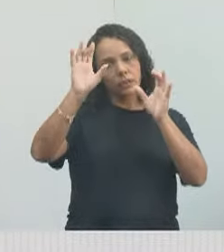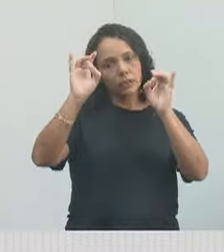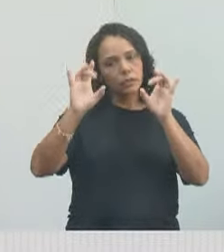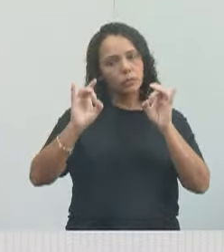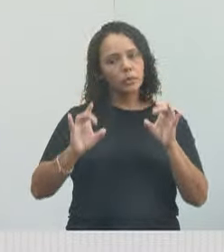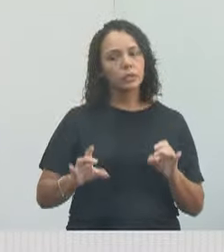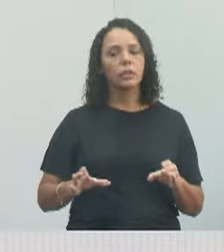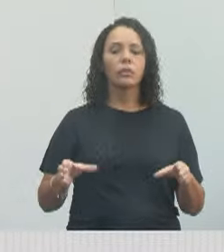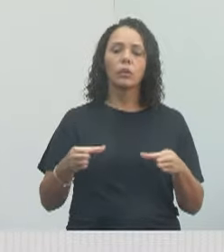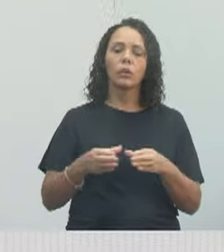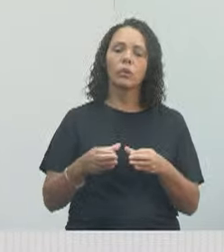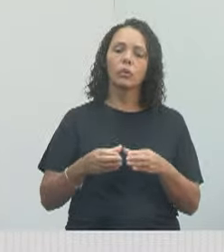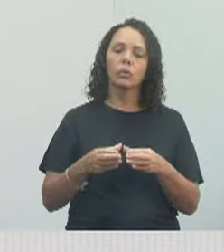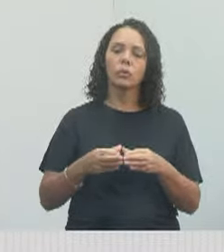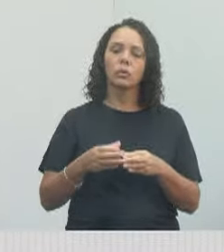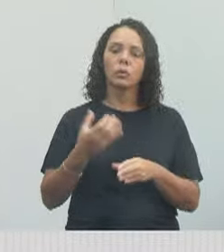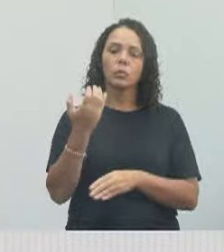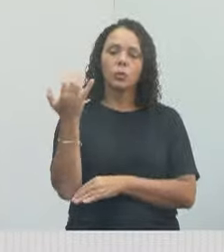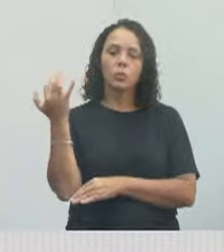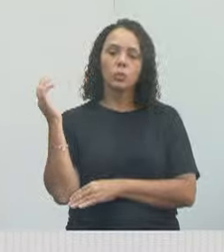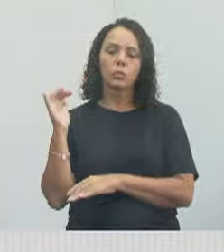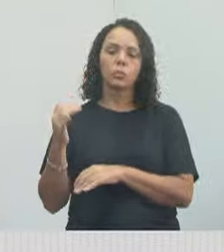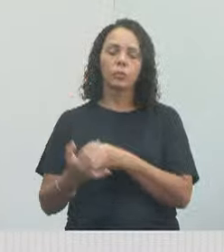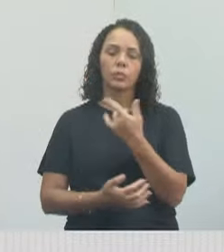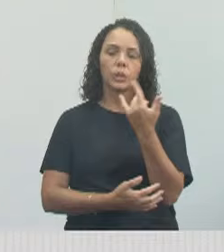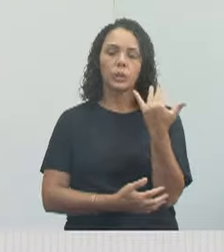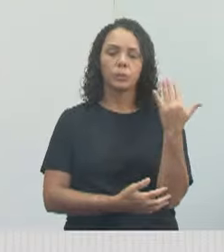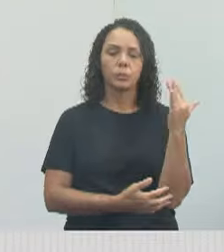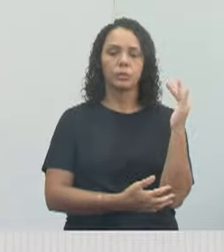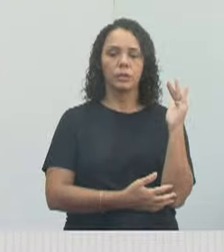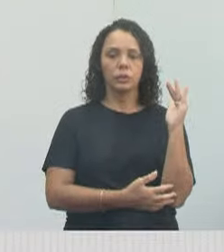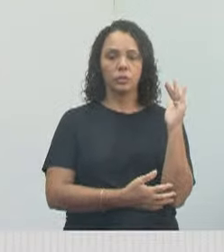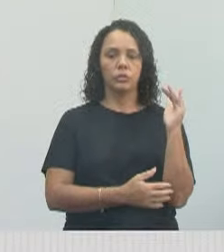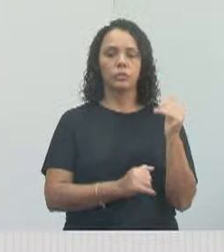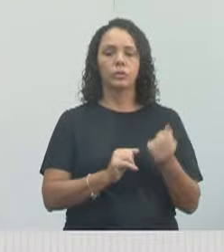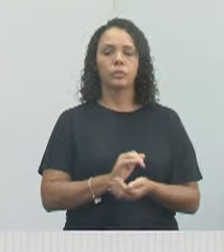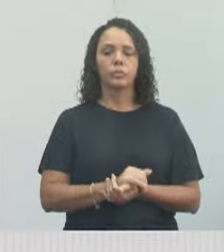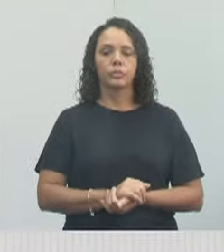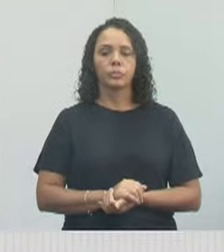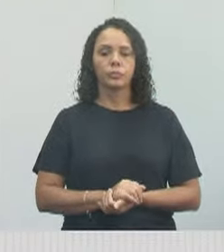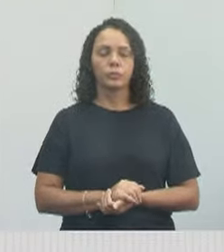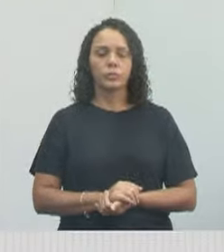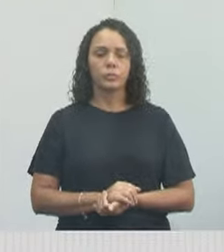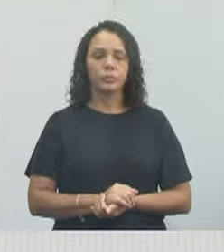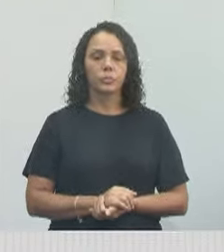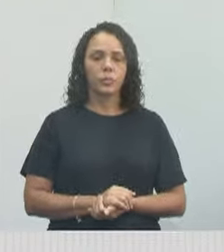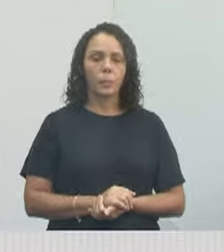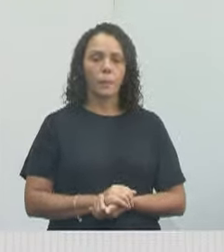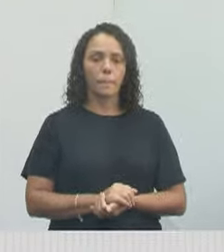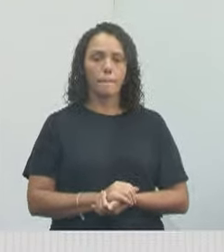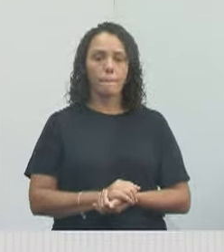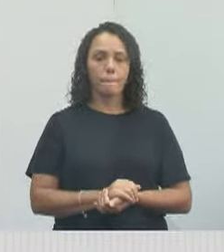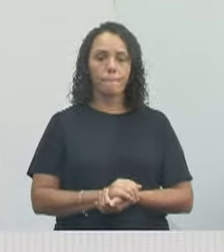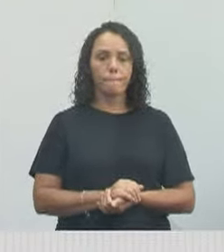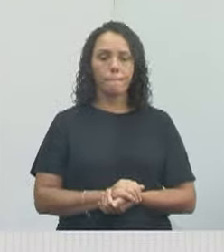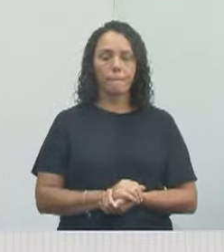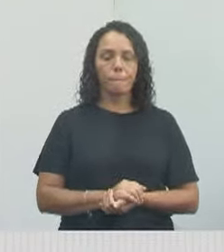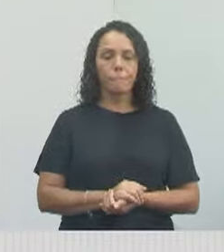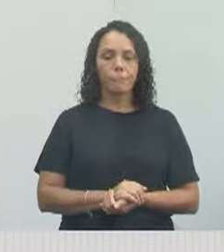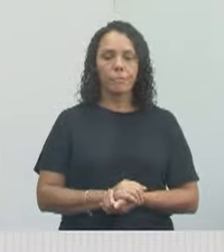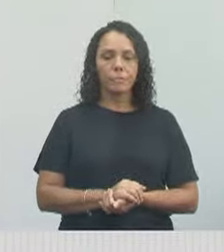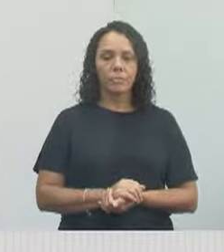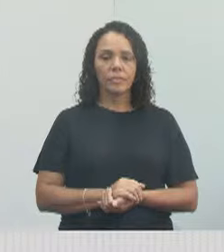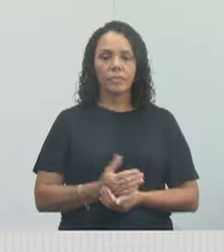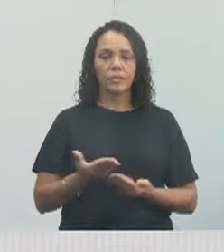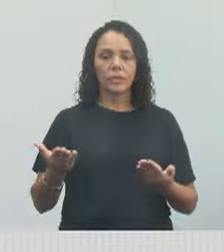pessoal do Meio Ambiente. Agora, quero falar da infraestrutura. Pode